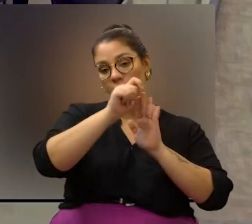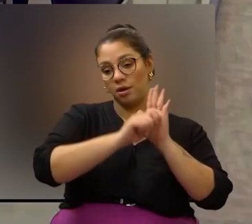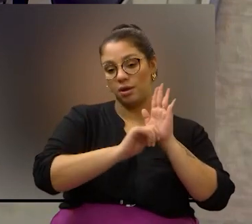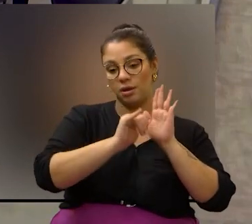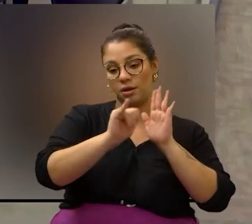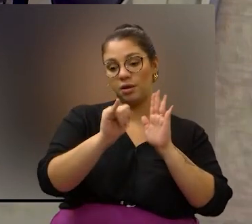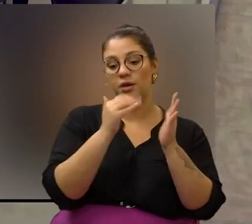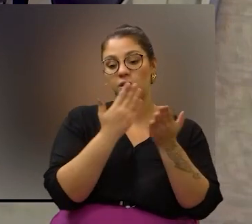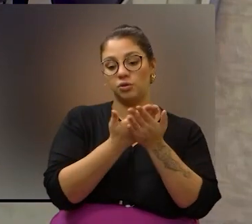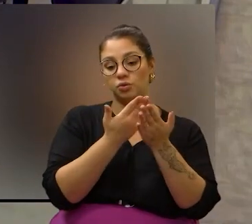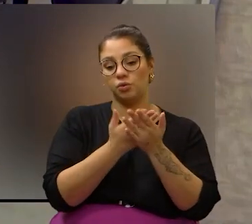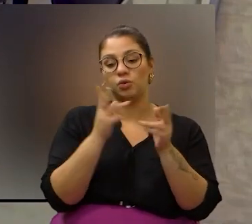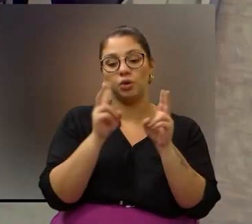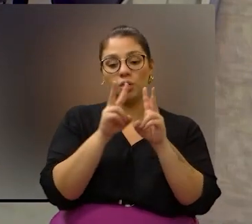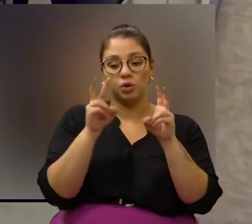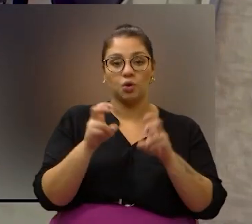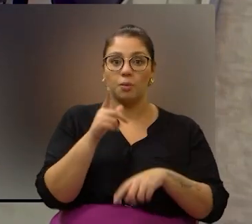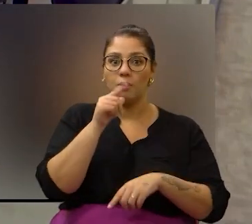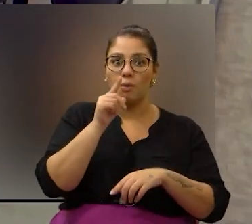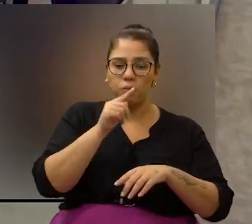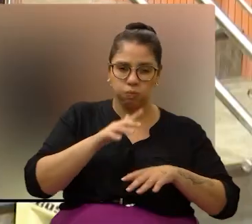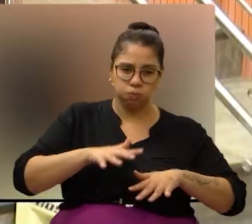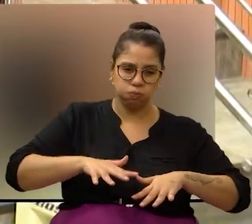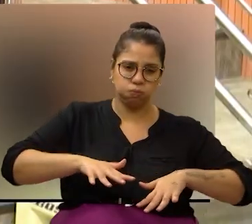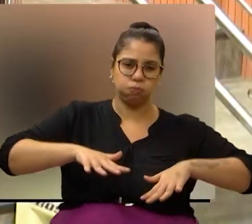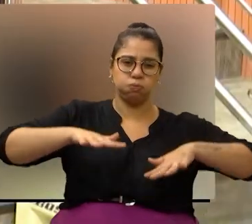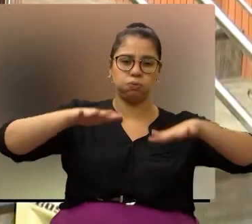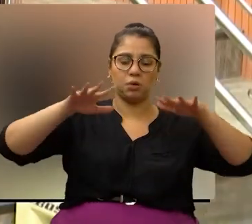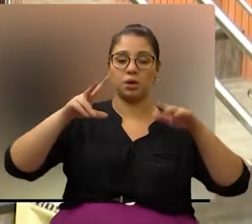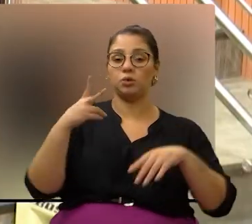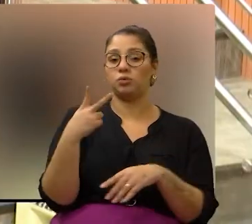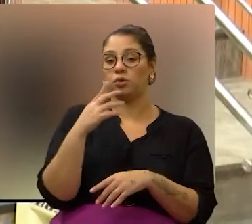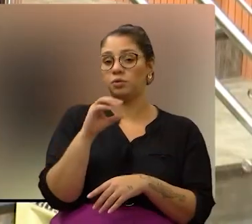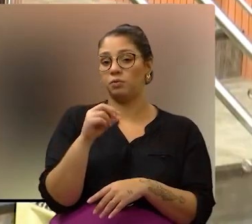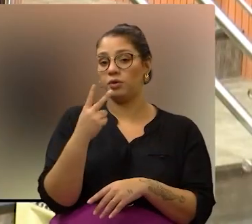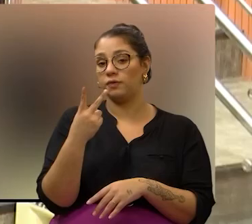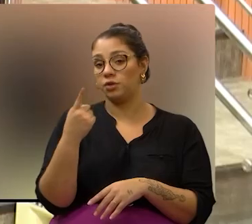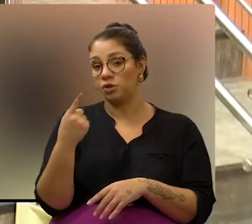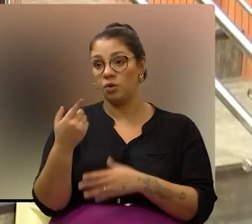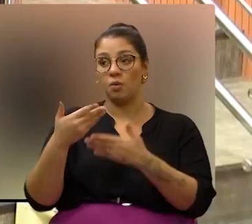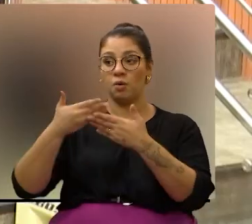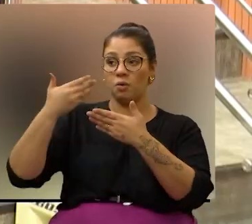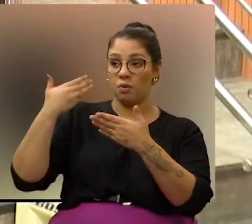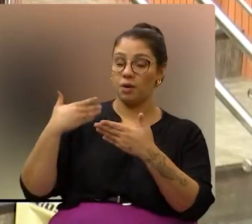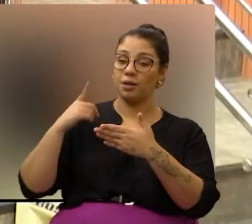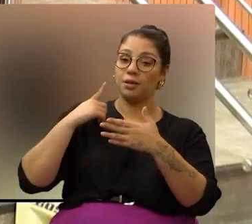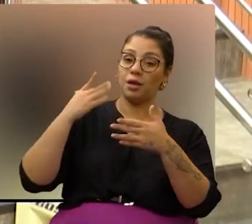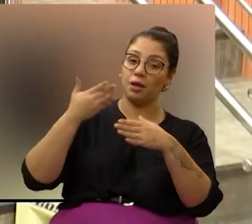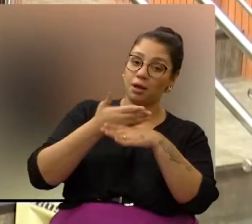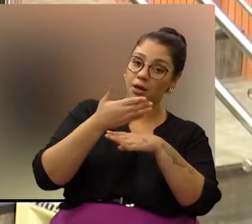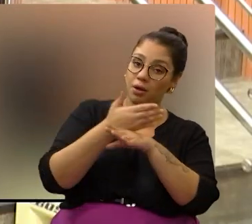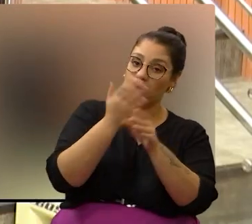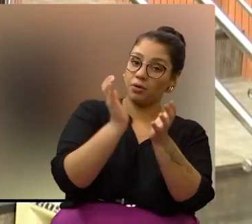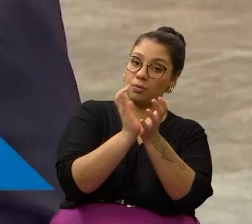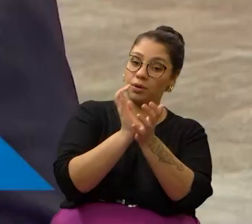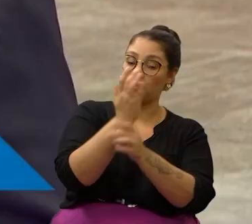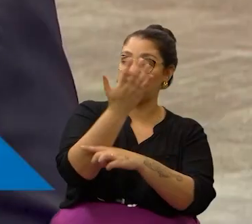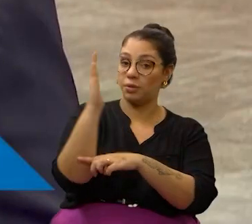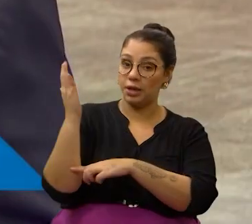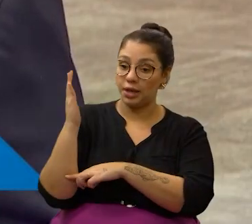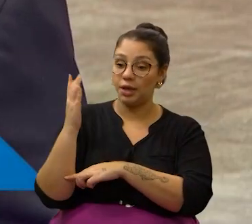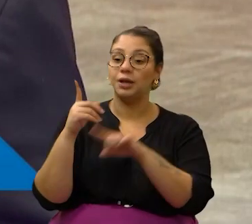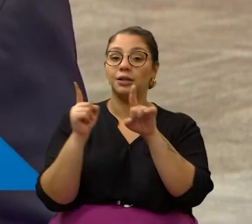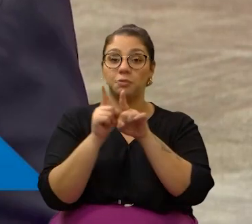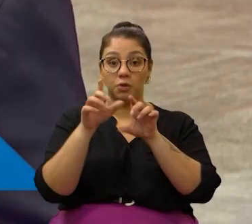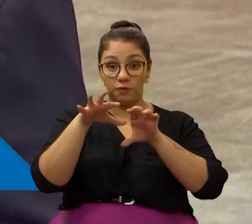relator da Comissão de Estudos sobre as Enchentes e, desde 2021, integra a Comissão de Meio Ambiente. O